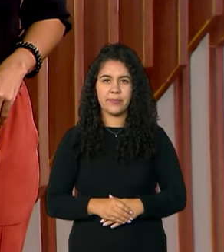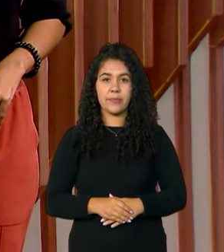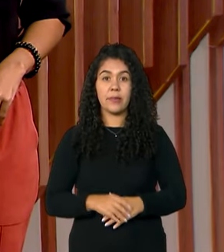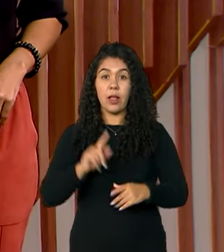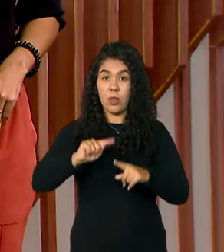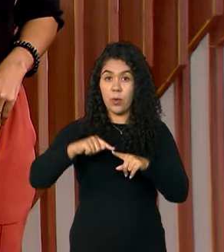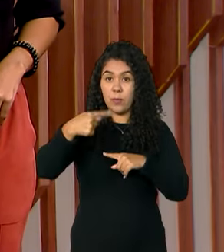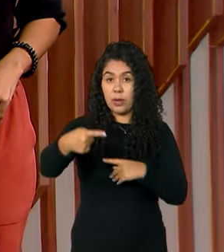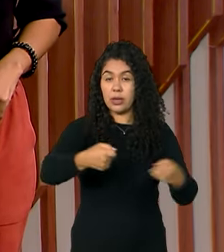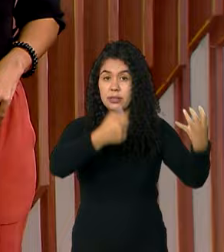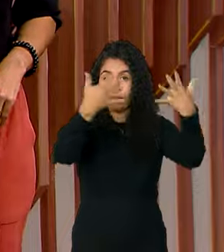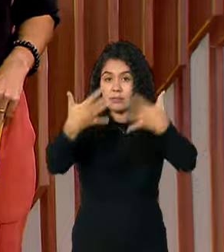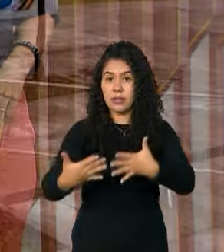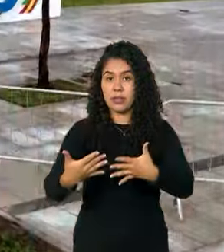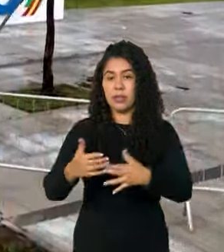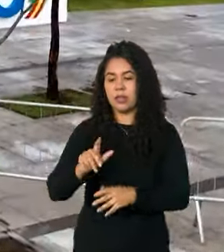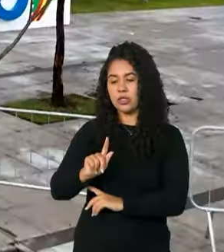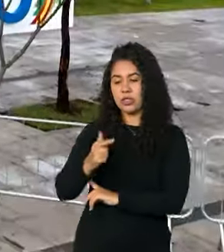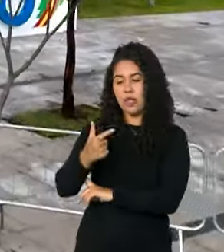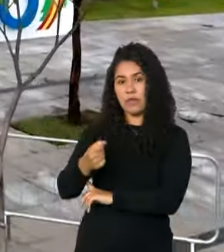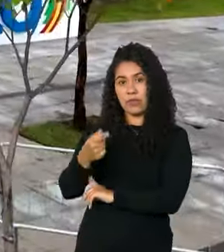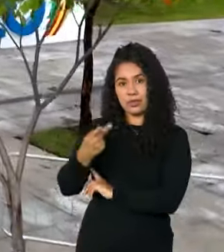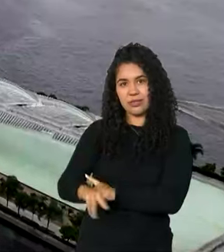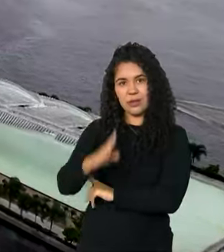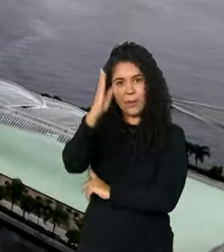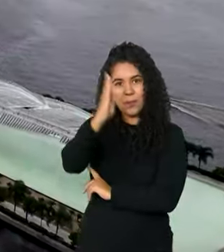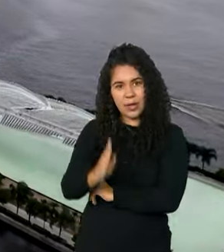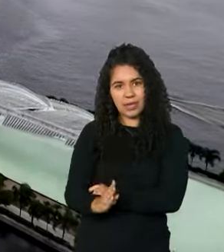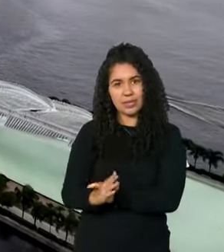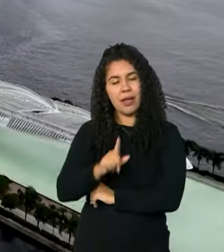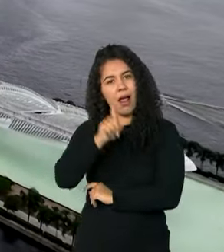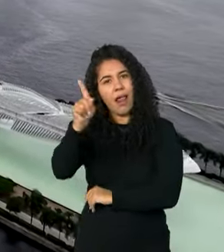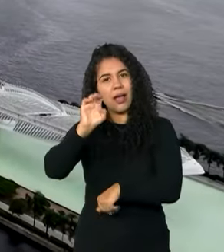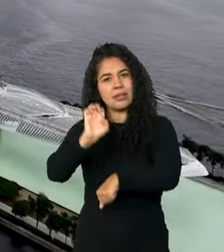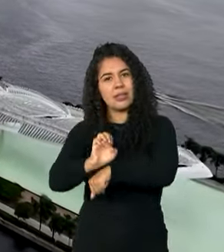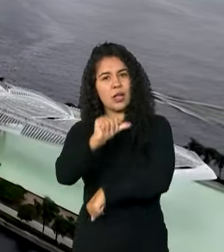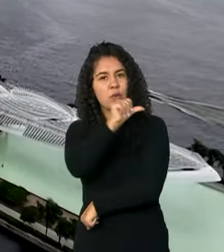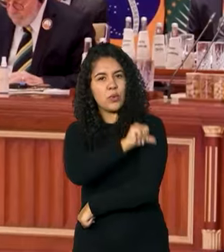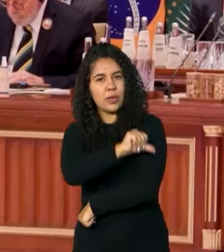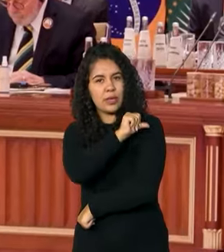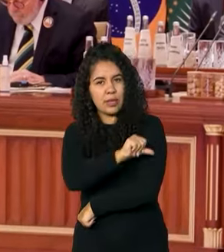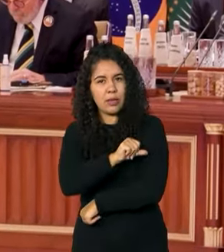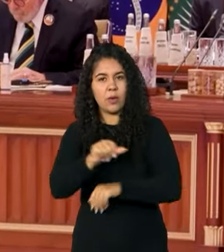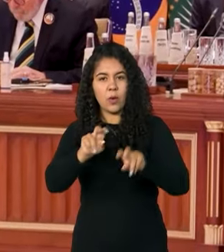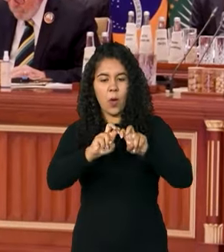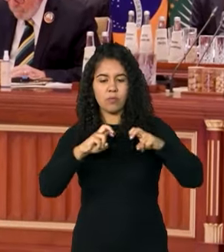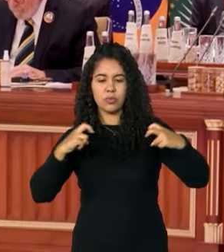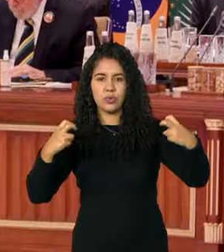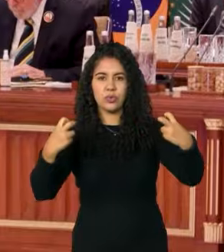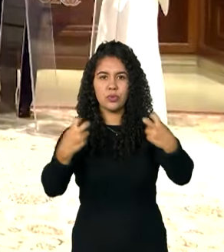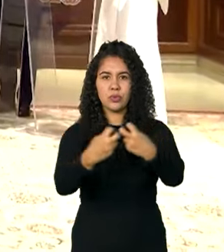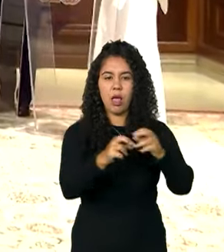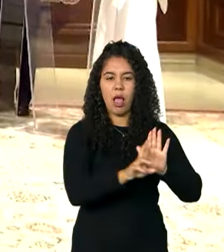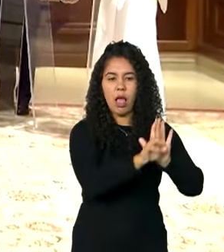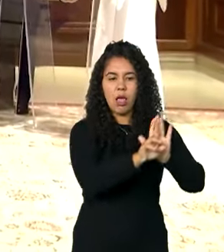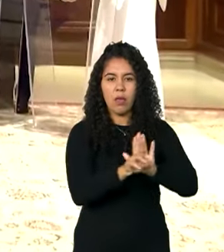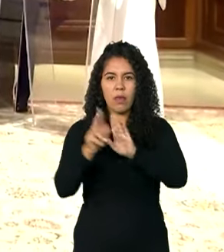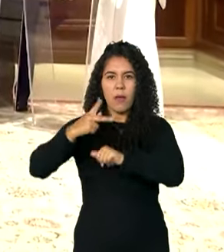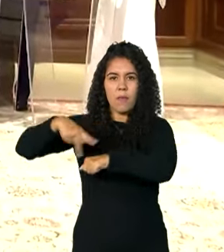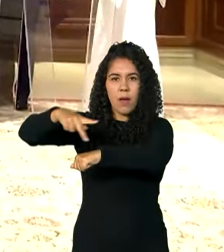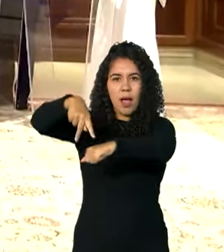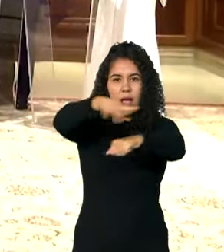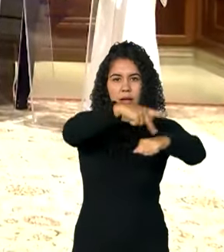Veja a seguir, G20 no Brasil. Chegou a hora de o Rio de Janeiro sediar o encontro dos chefes de Estado das maiores